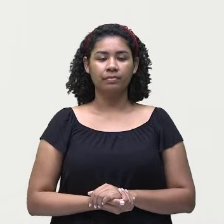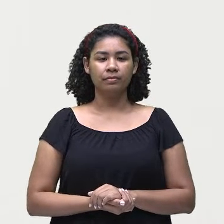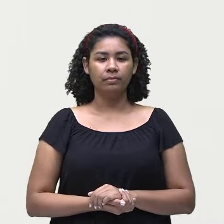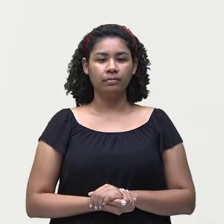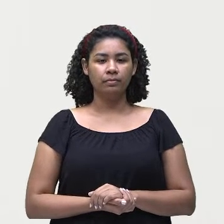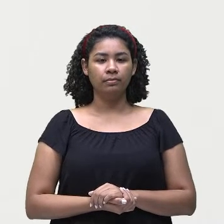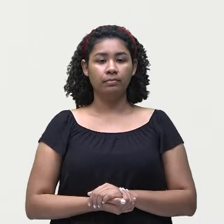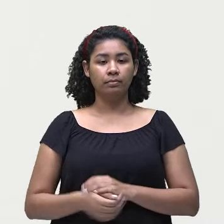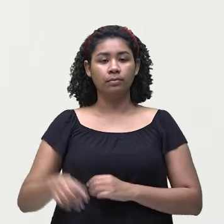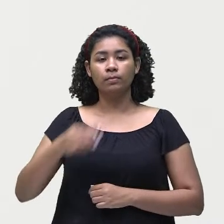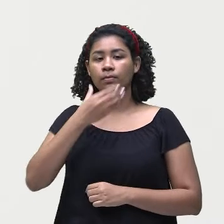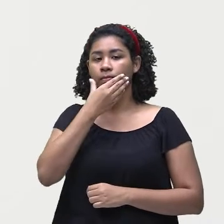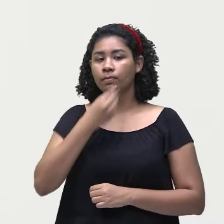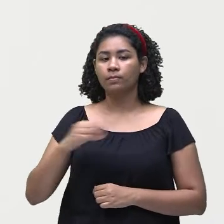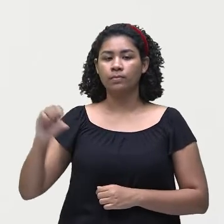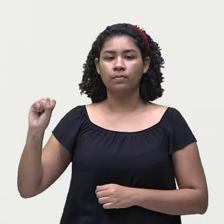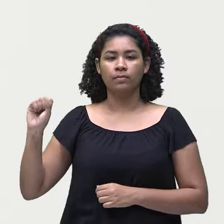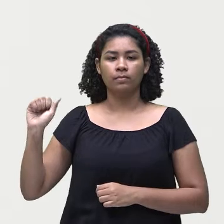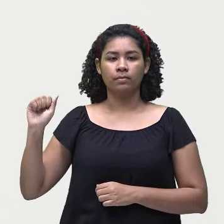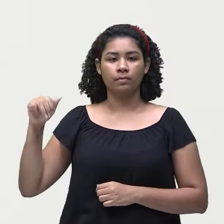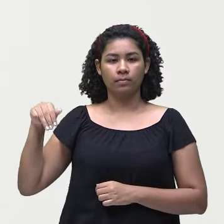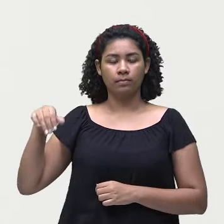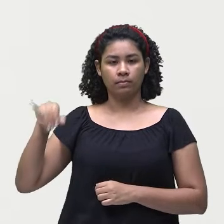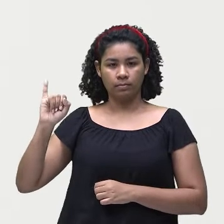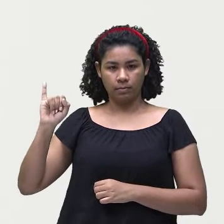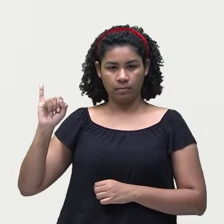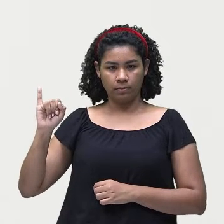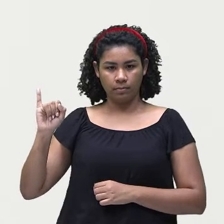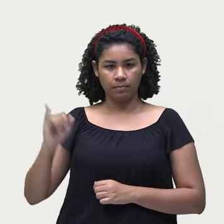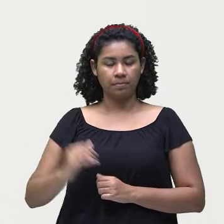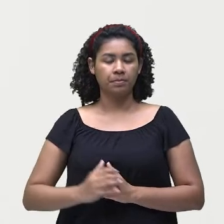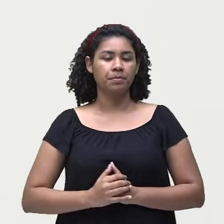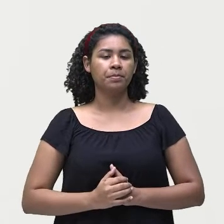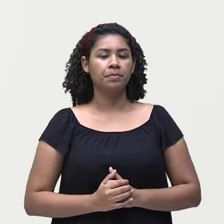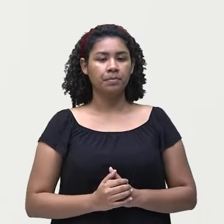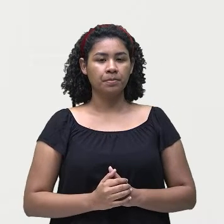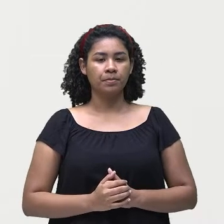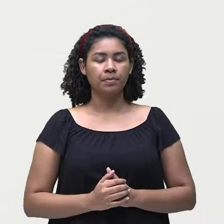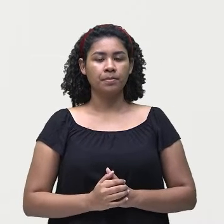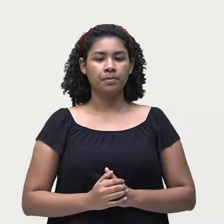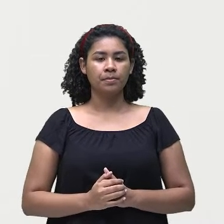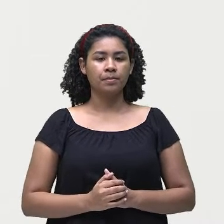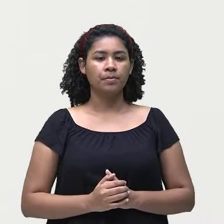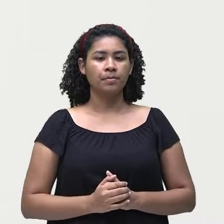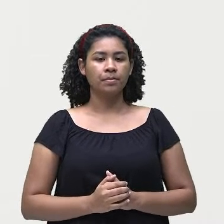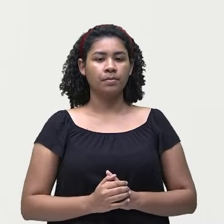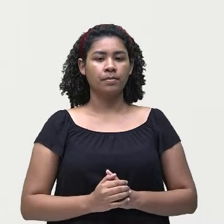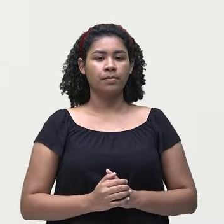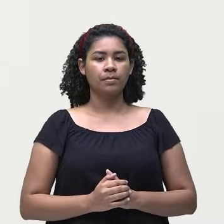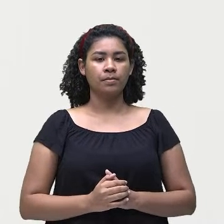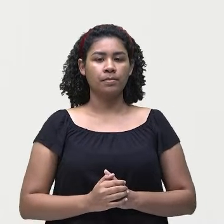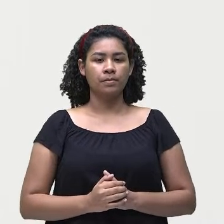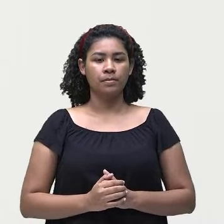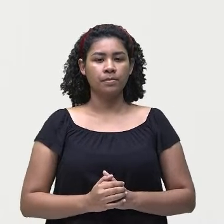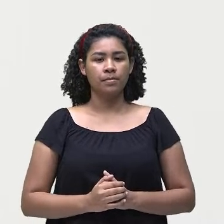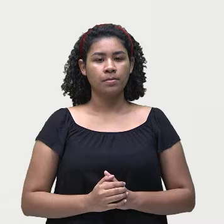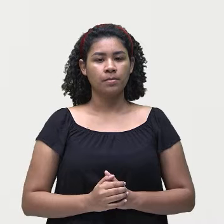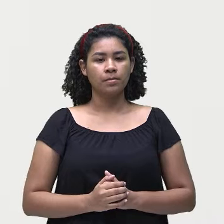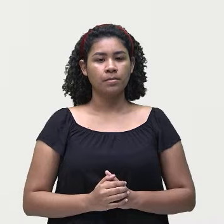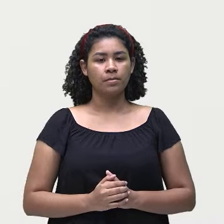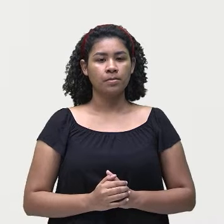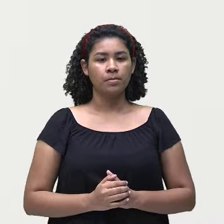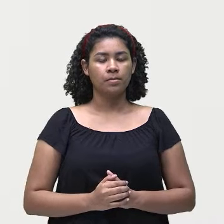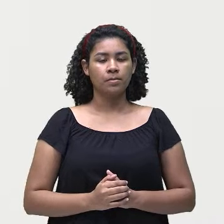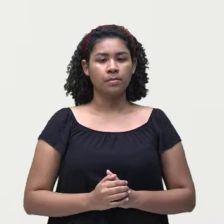Então, roller, skate, at all. Semi, roller, skate,